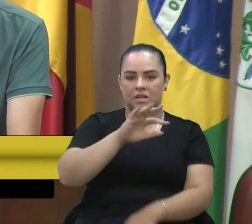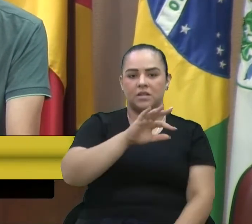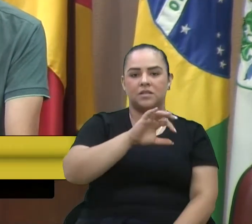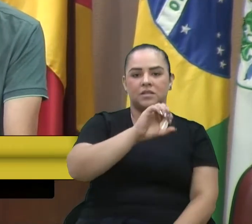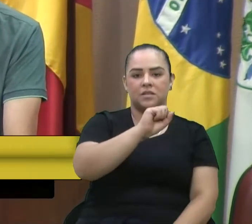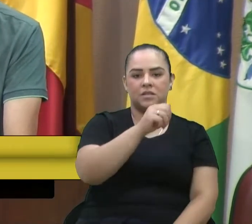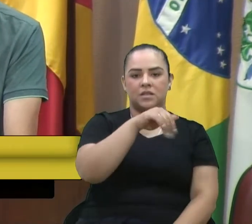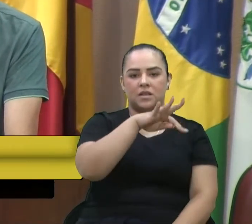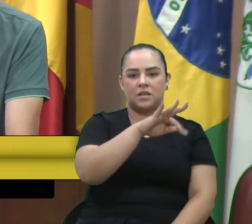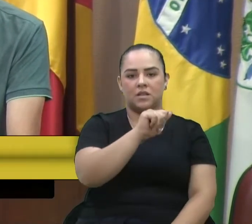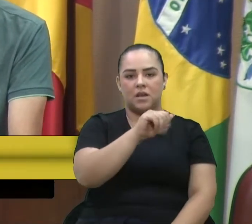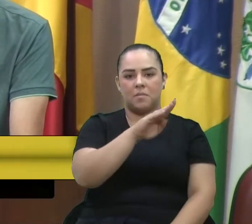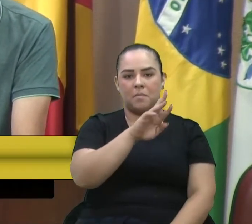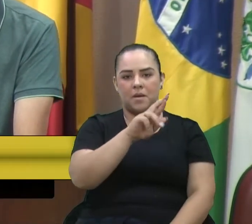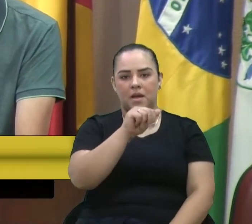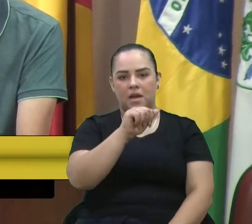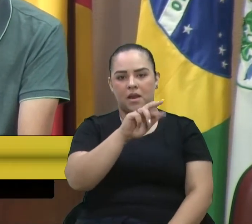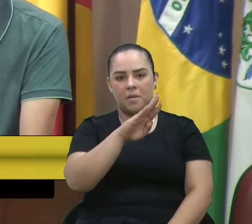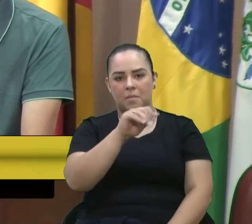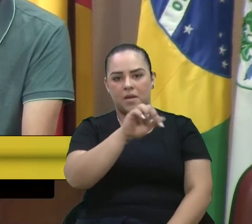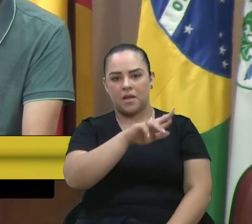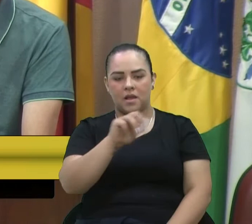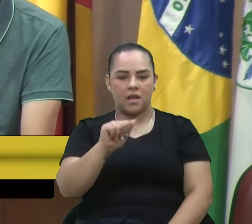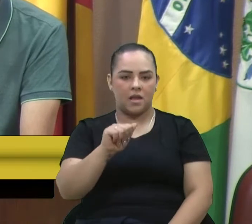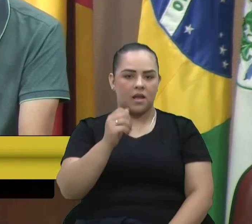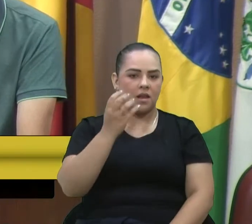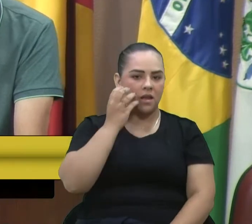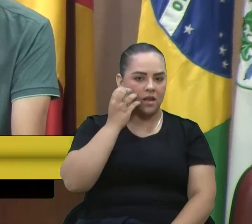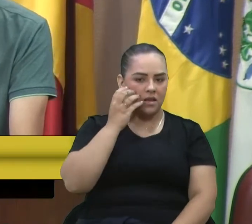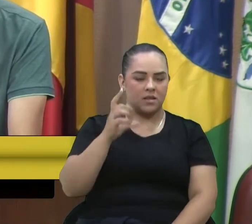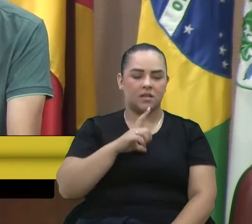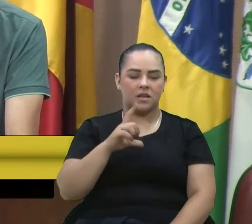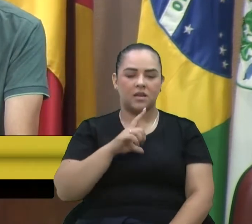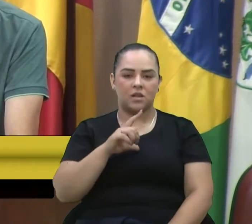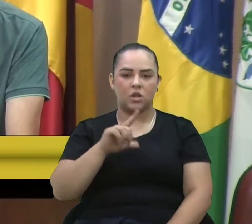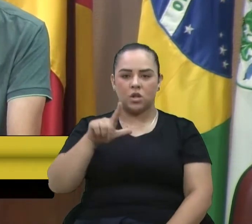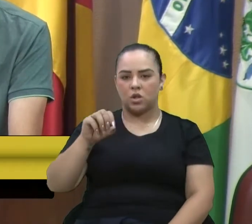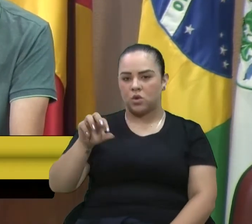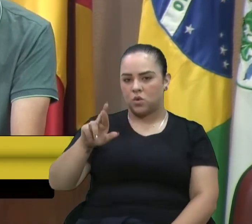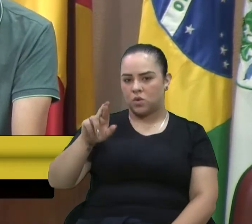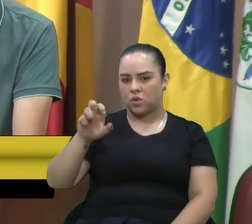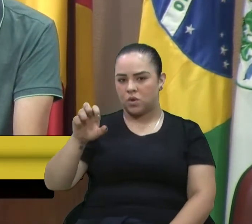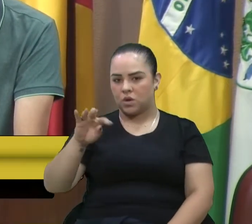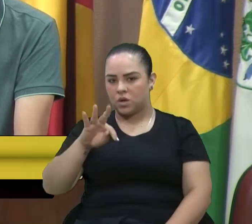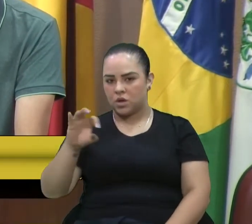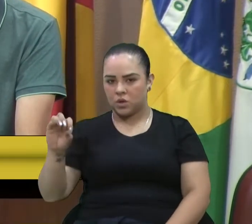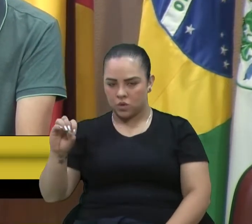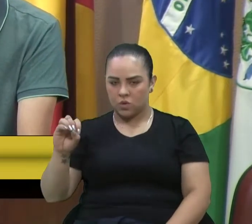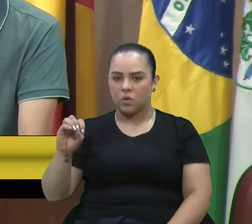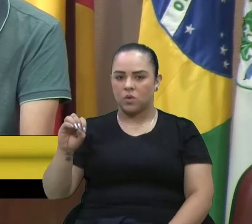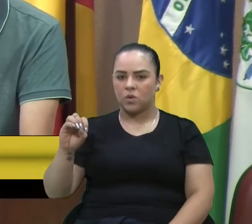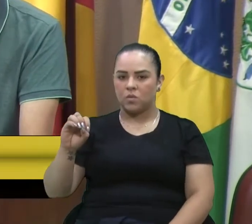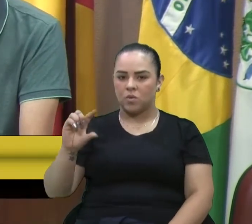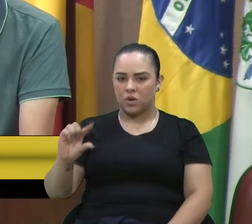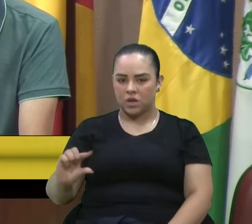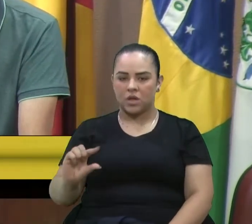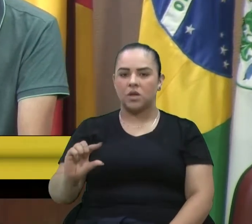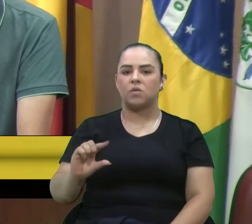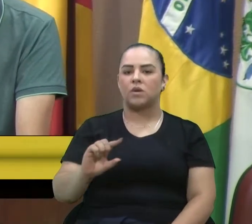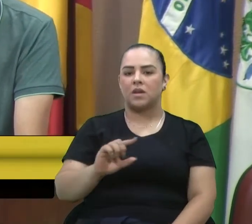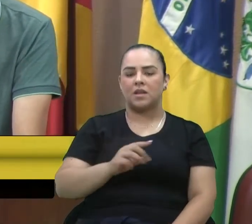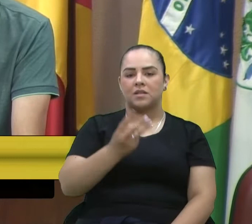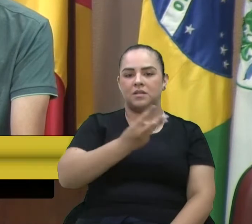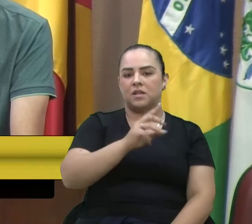segunda está 90% em Loreto, Cerro da Glória. A terceira não iniciou, São João da Mulada.